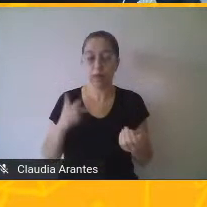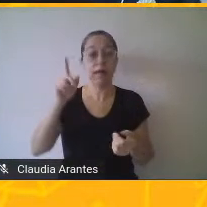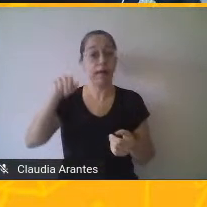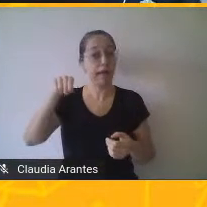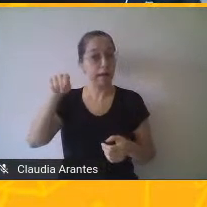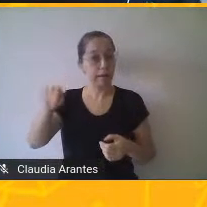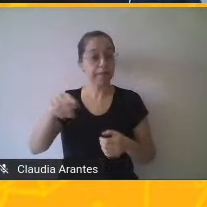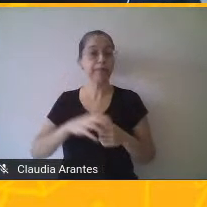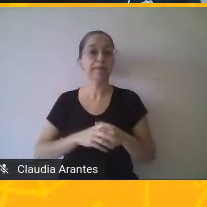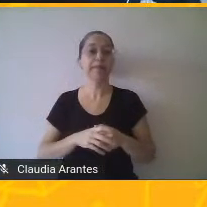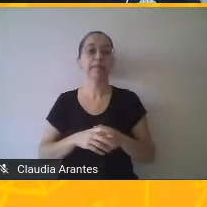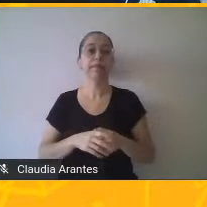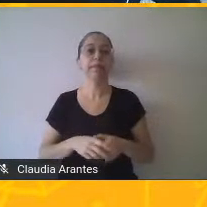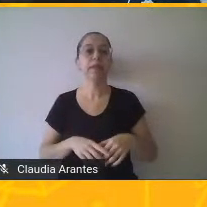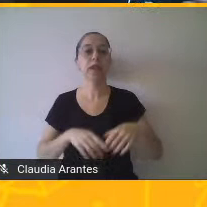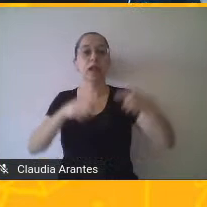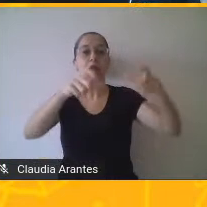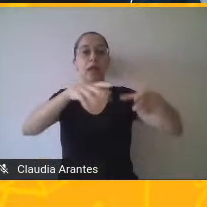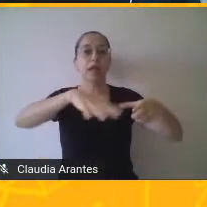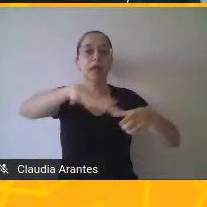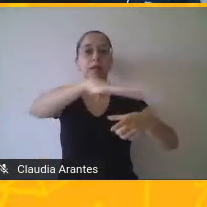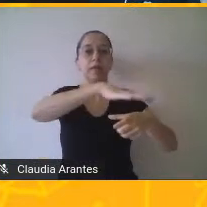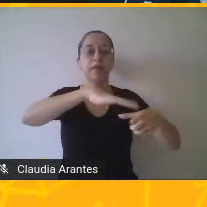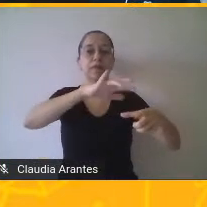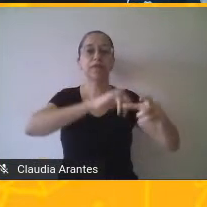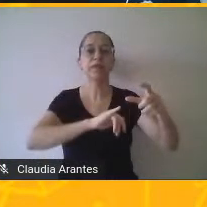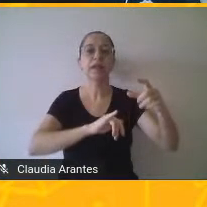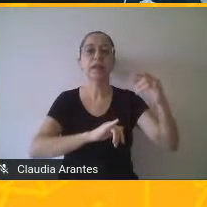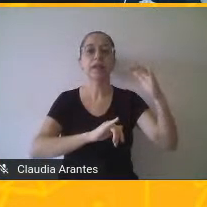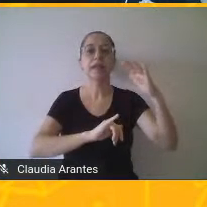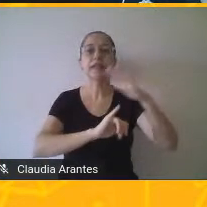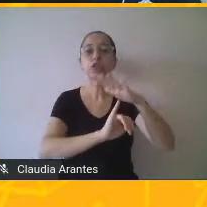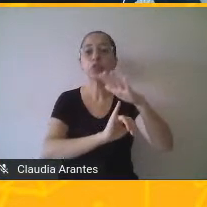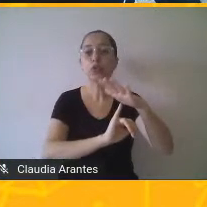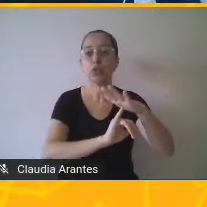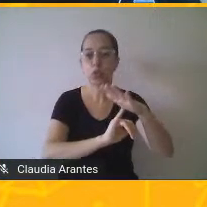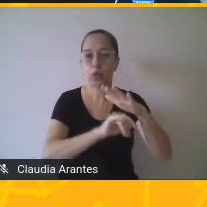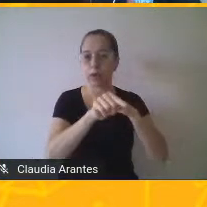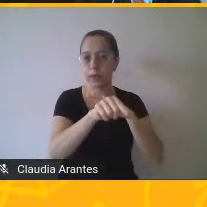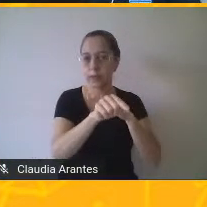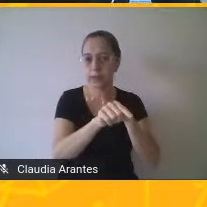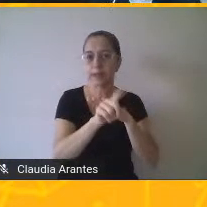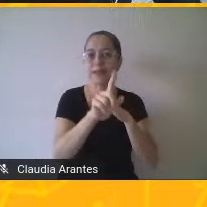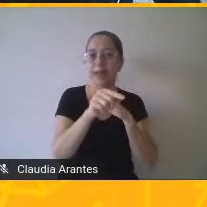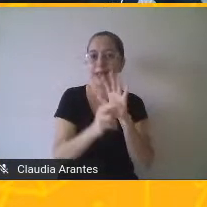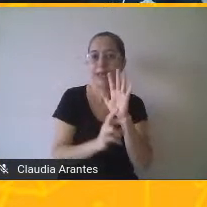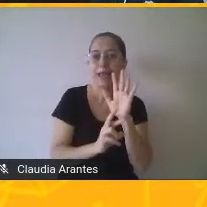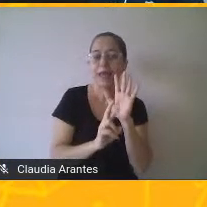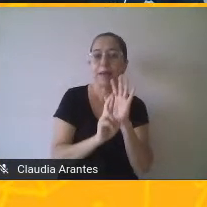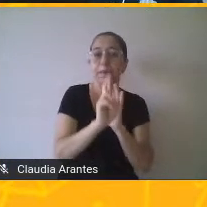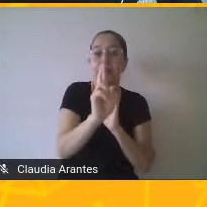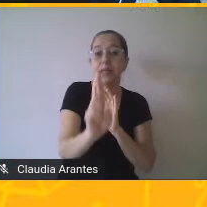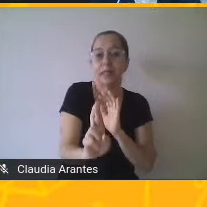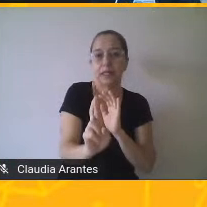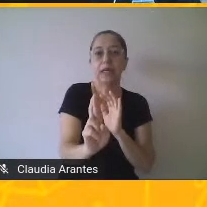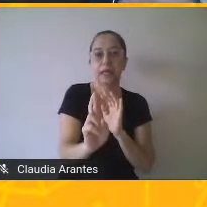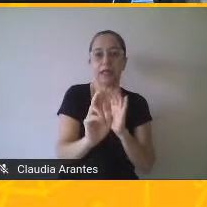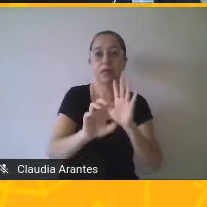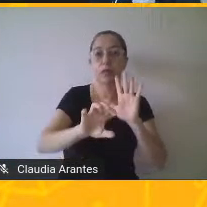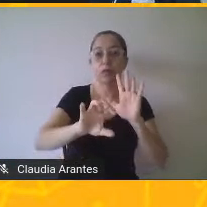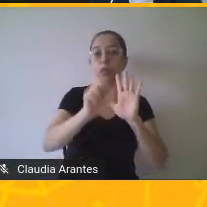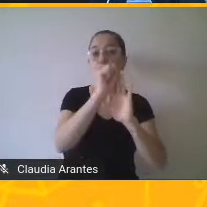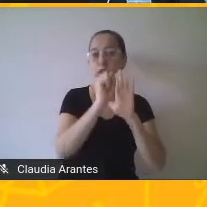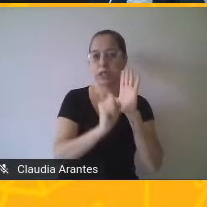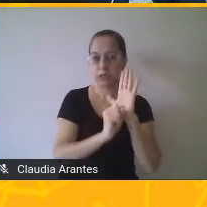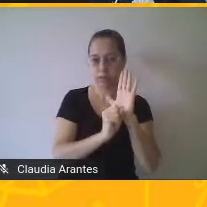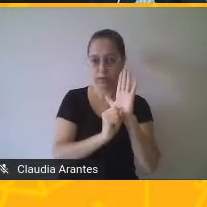instituições são representadas por símbolos. Quer um exemplo claro? A Secretaria de Educação do Estado não